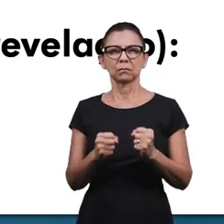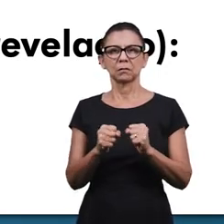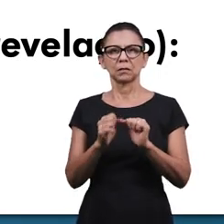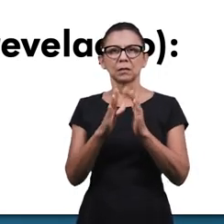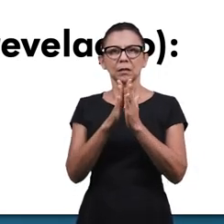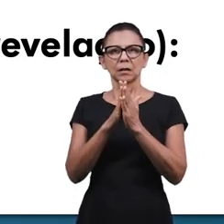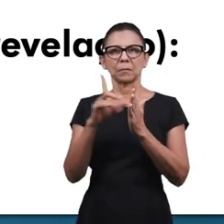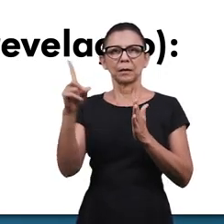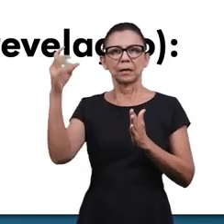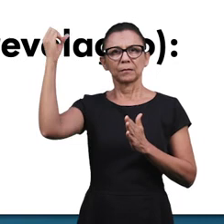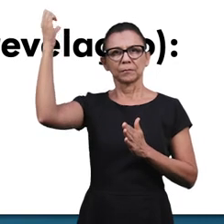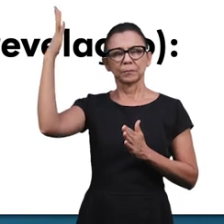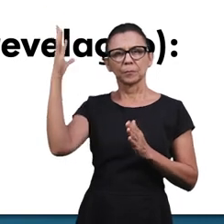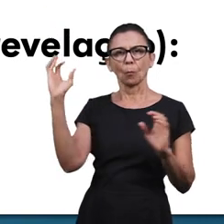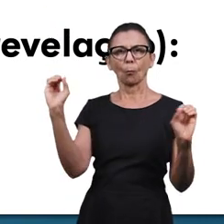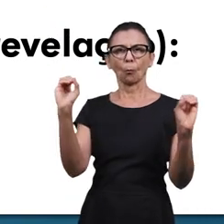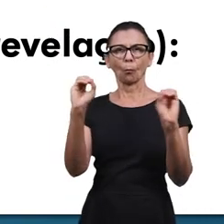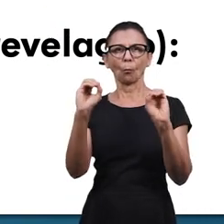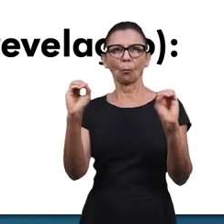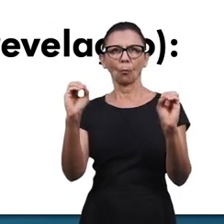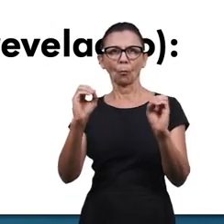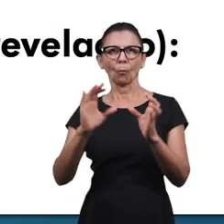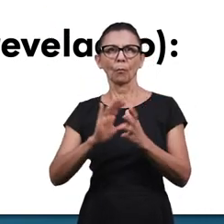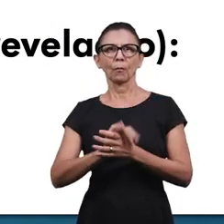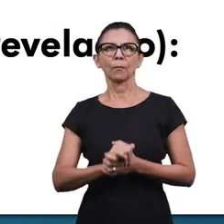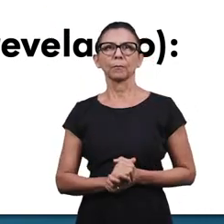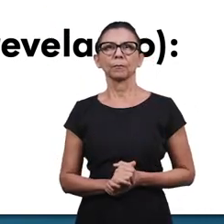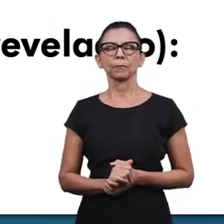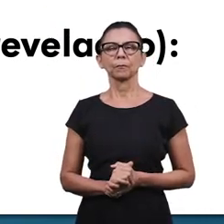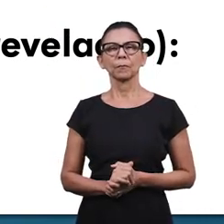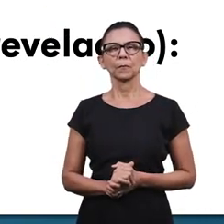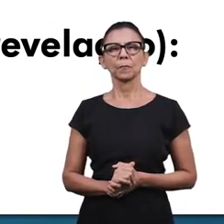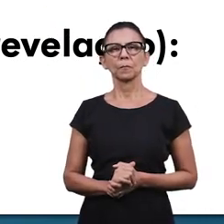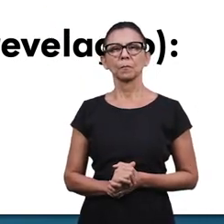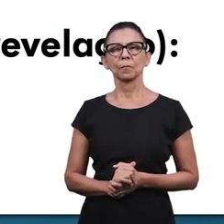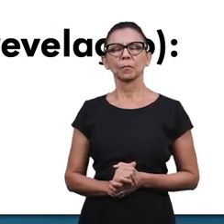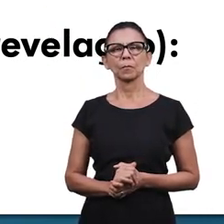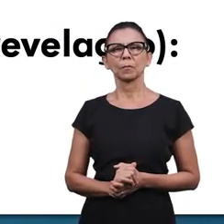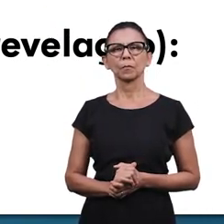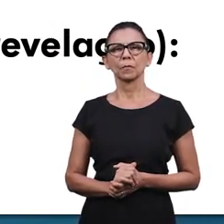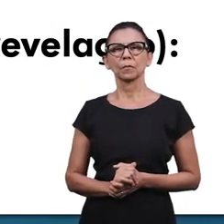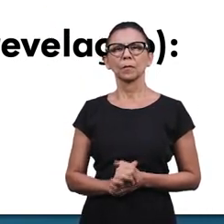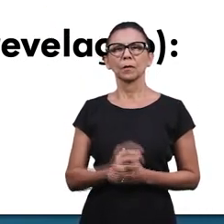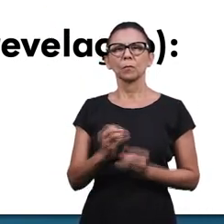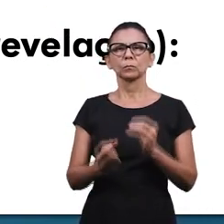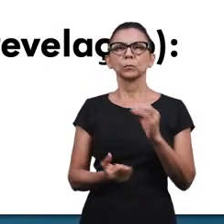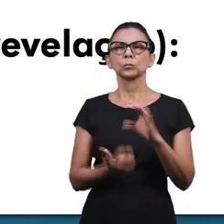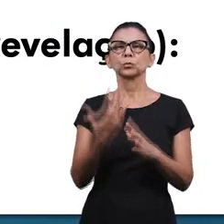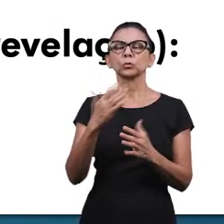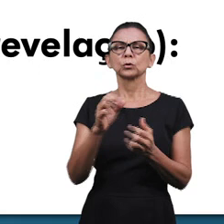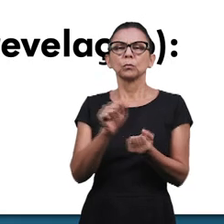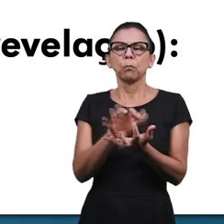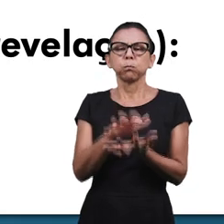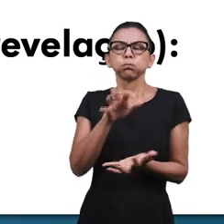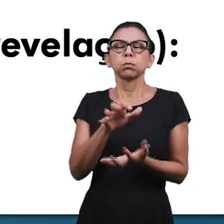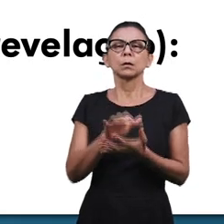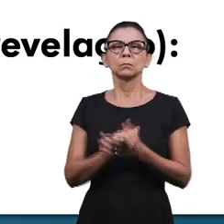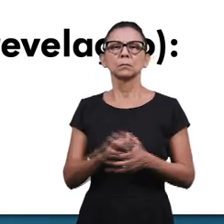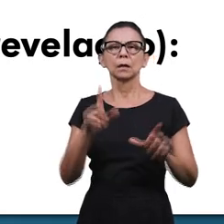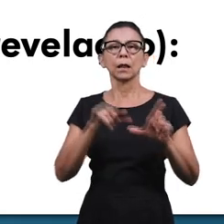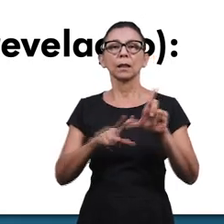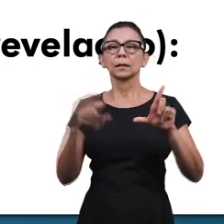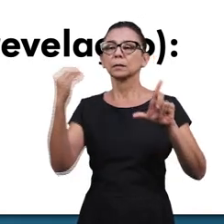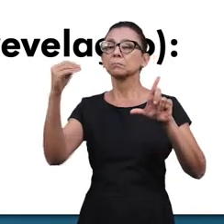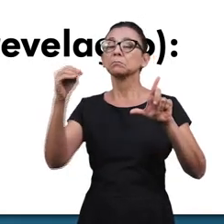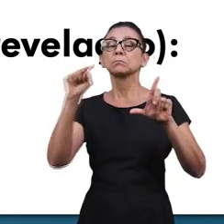sem revelação. E o item 1 tem a primeira pergunta, de onde veio o fermento? Qual a letra que vai ser